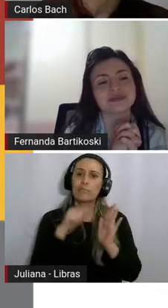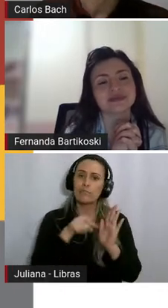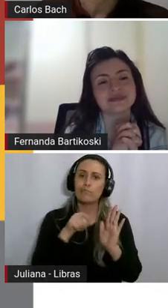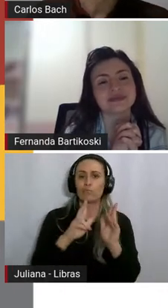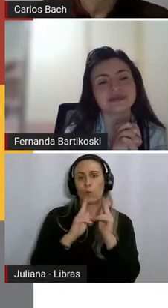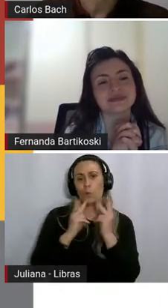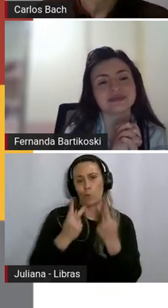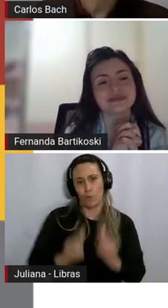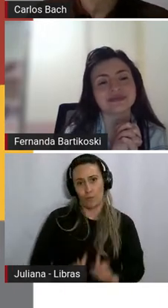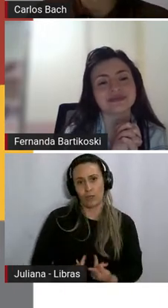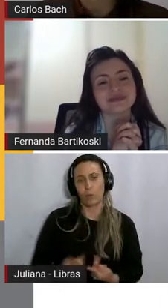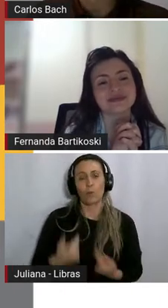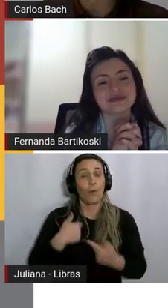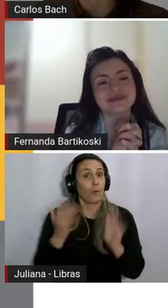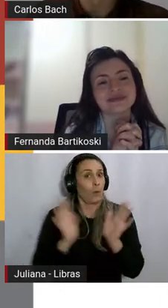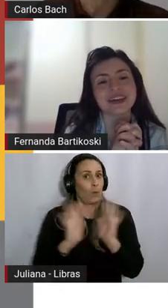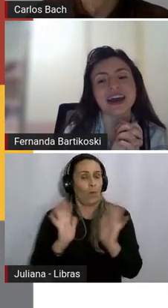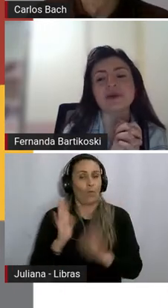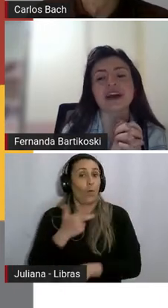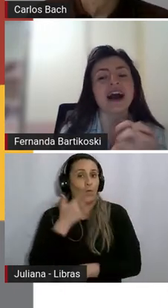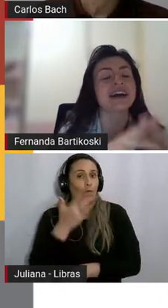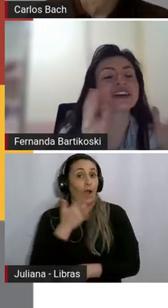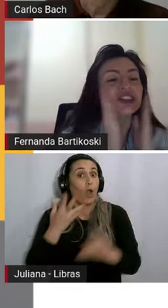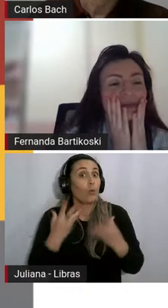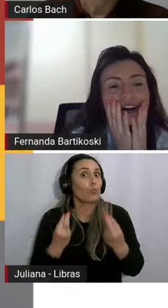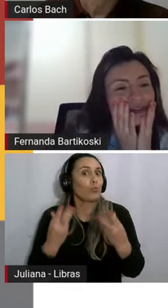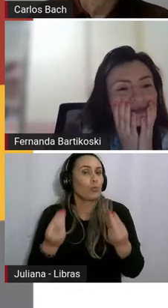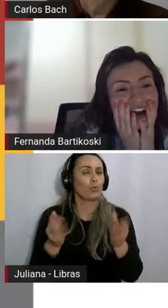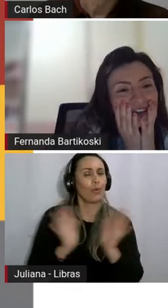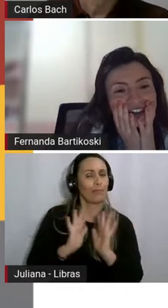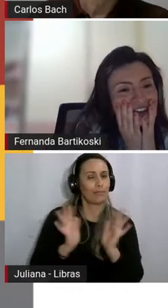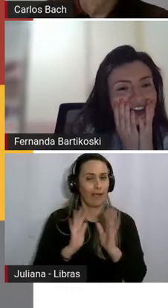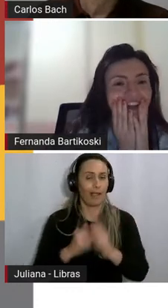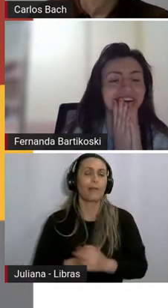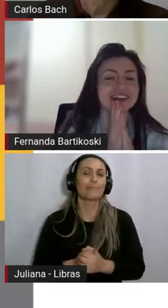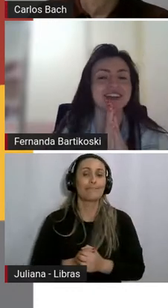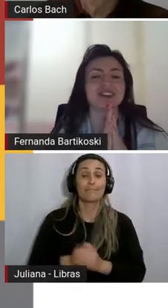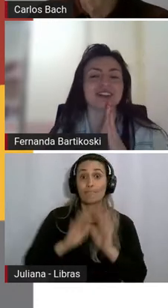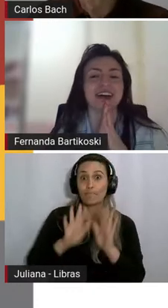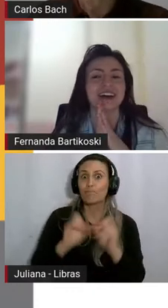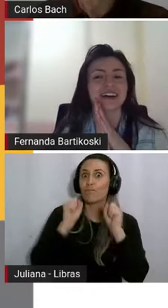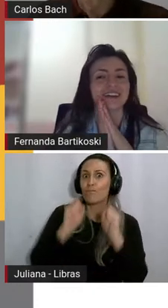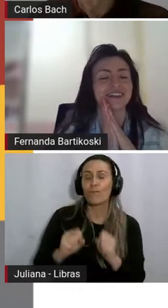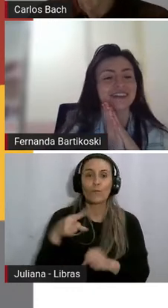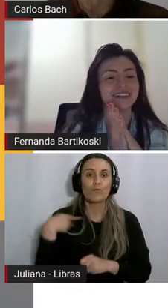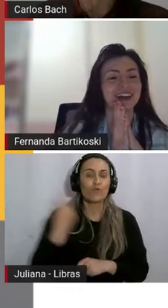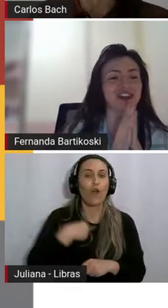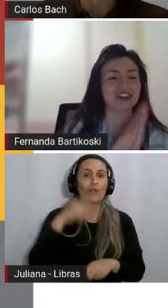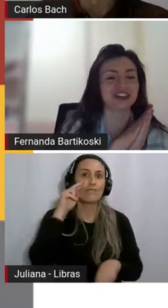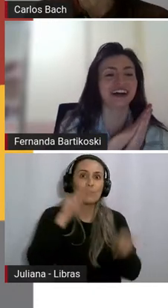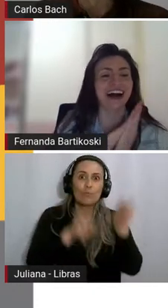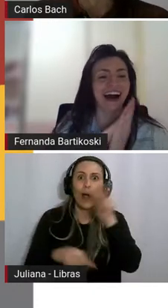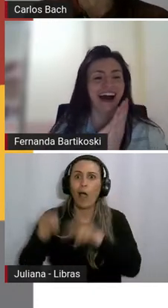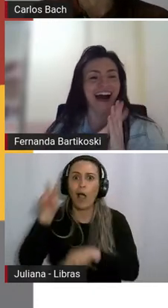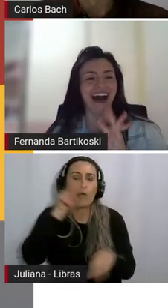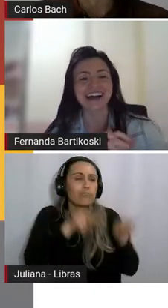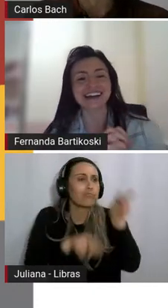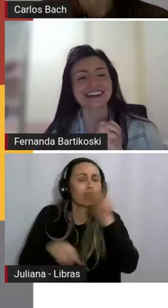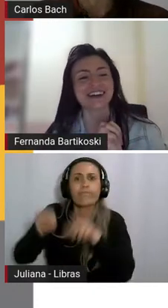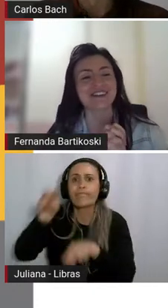ficar falando muito senão nós vamos perdendo o tempo. É, porque aí a gente pode ficar a noite inteira analisando, né? Sim. Né, gente?